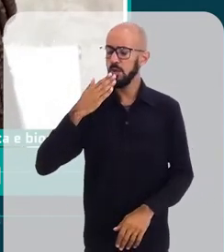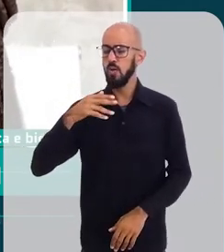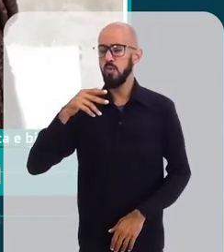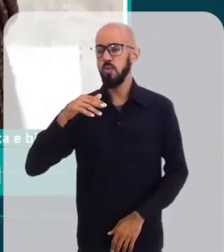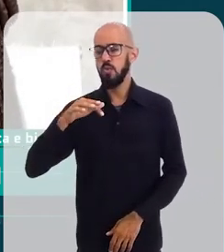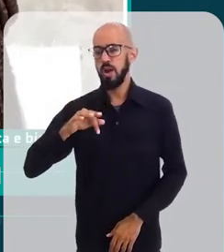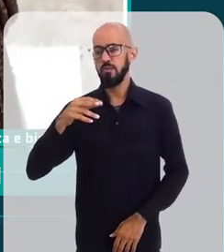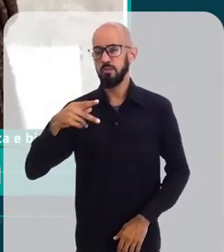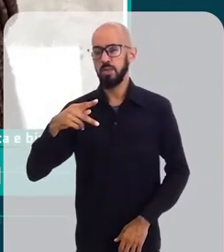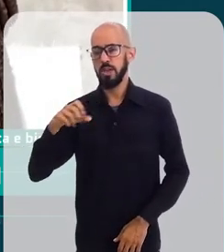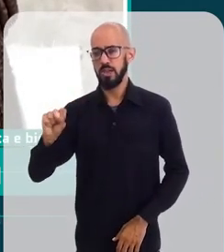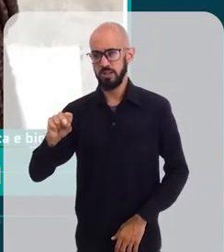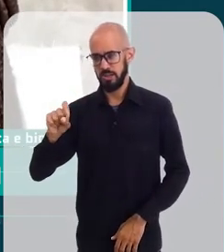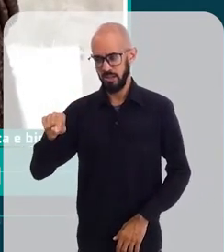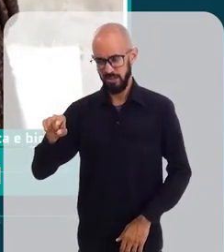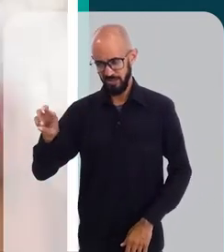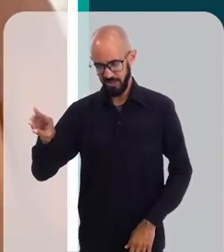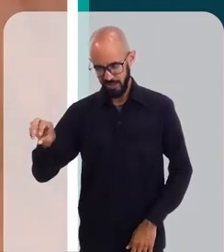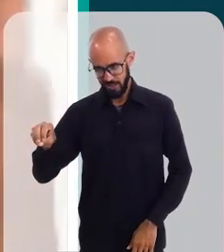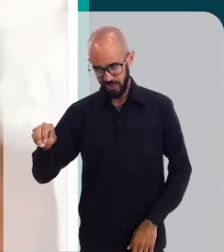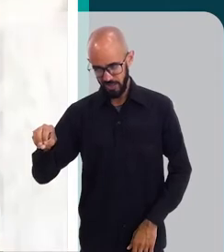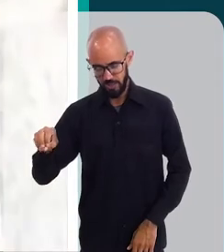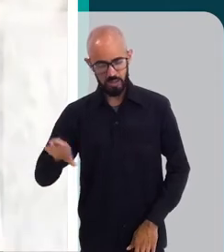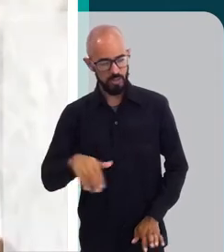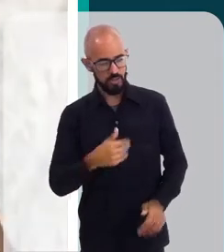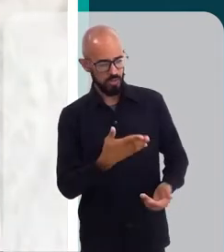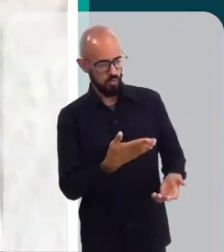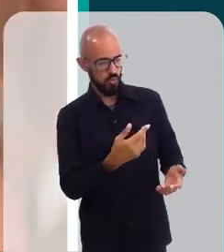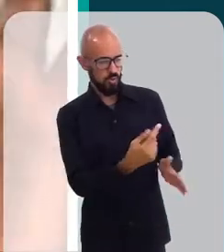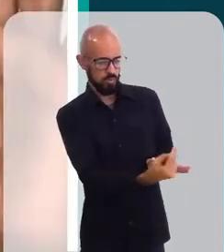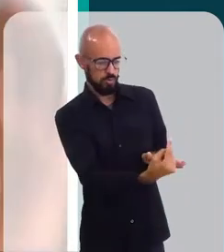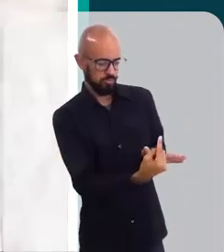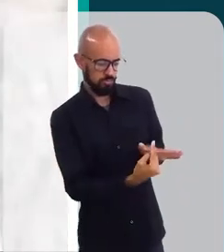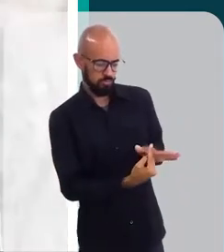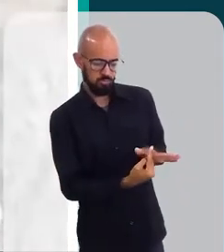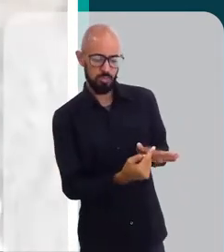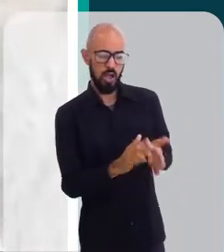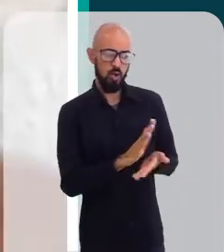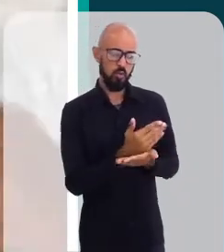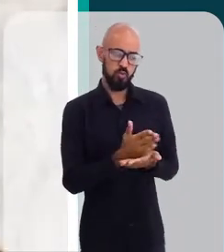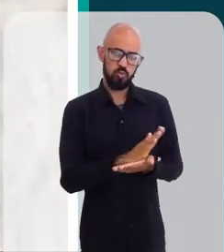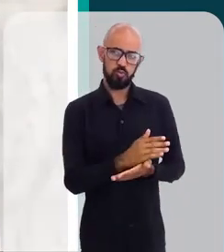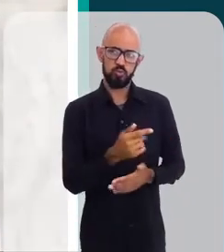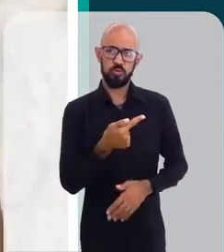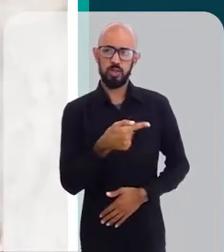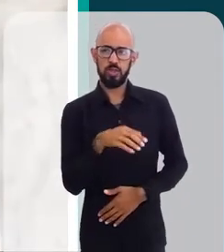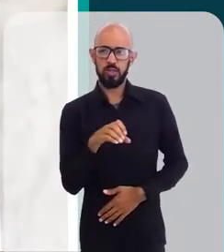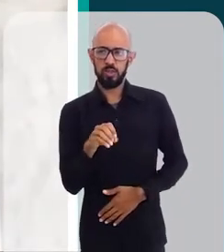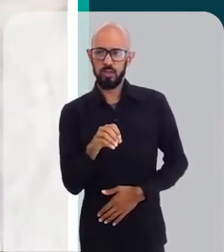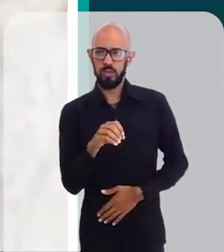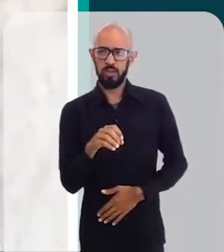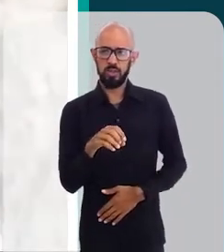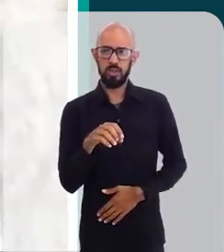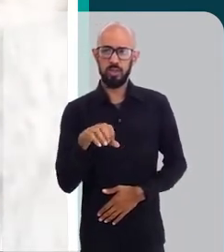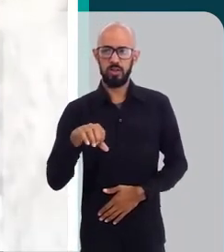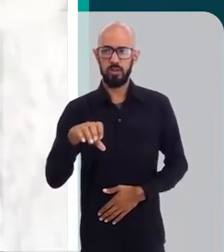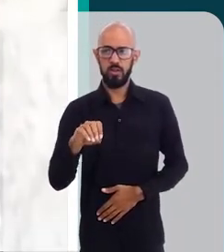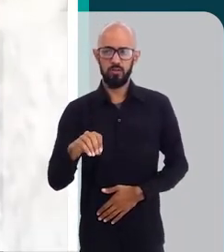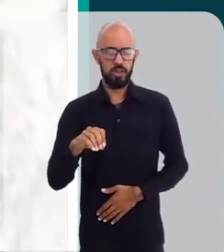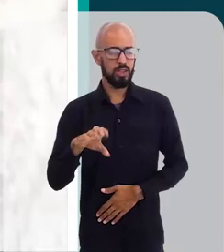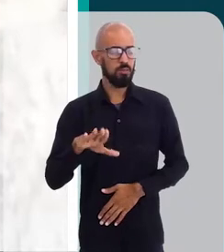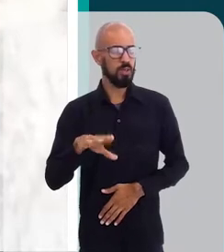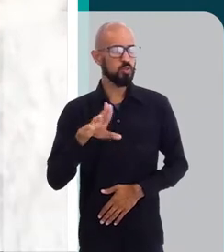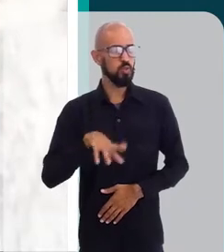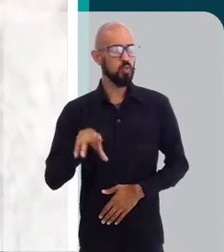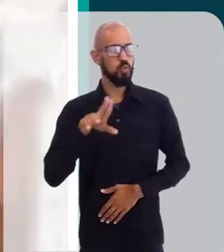proteção ideal? É a partir do 30? Quando eu recebo meus pacientes, a gente chega com um de 70, chega com um de 90, mas eu aplico uma